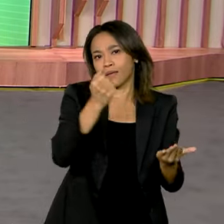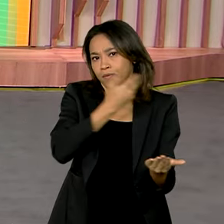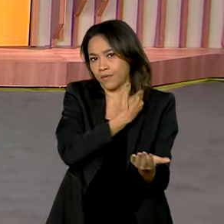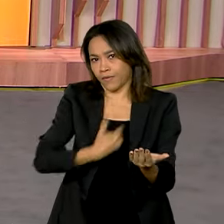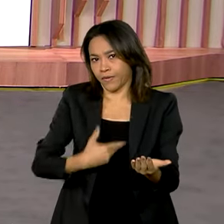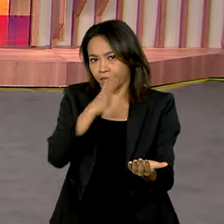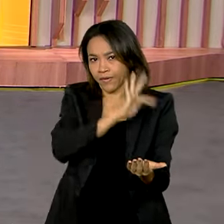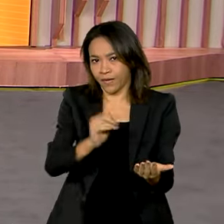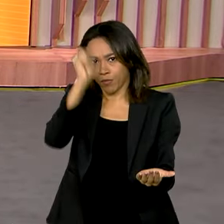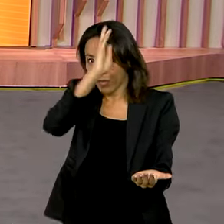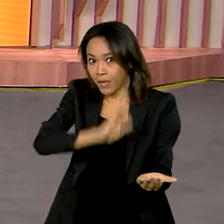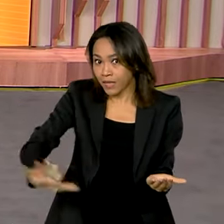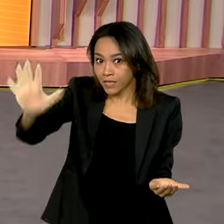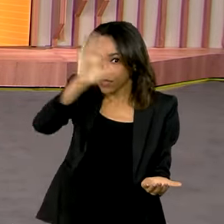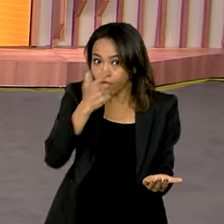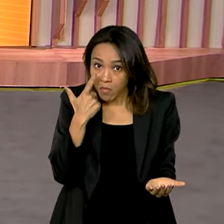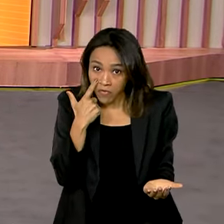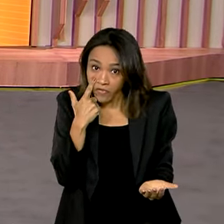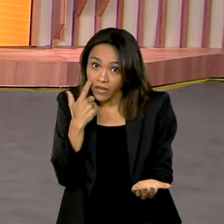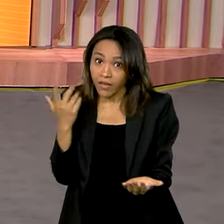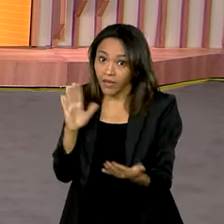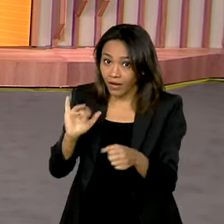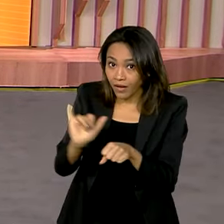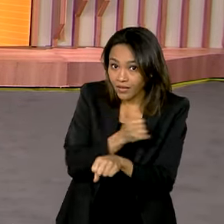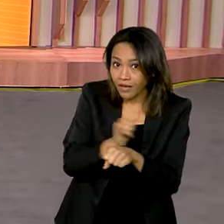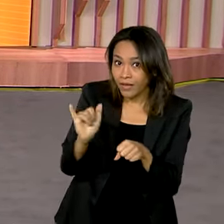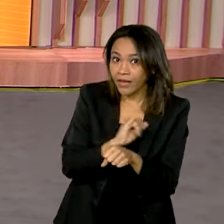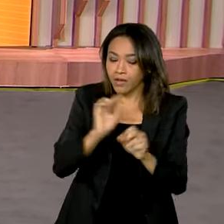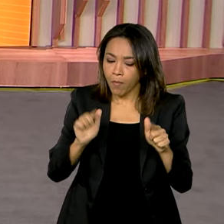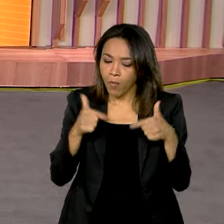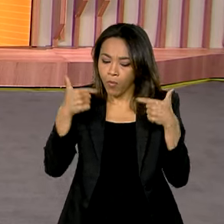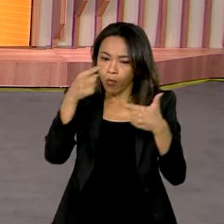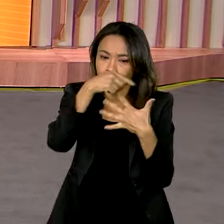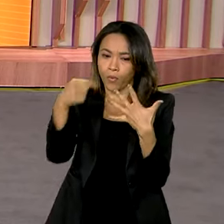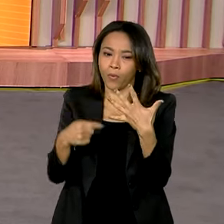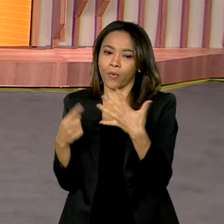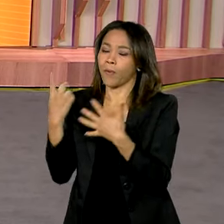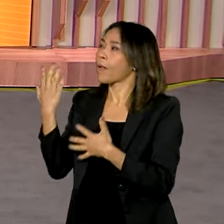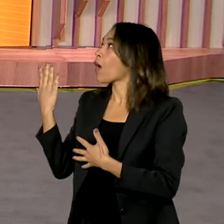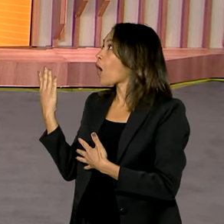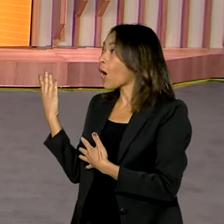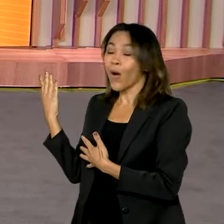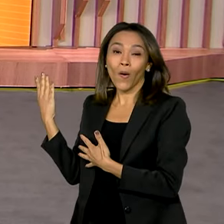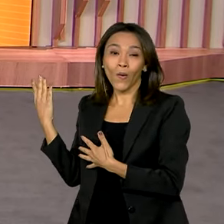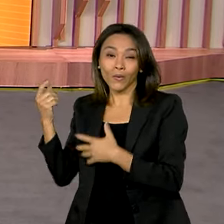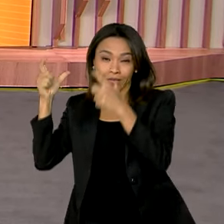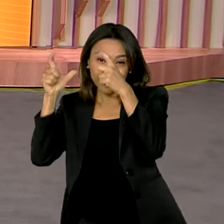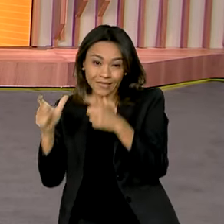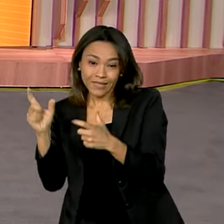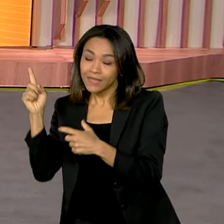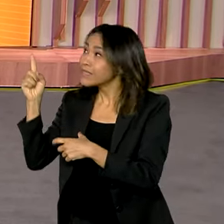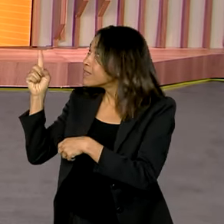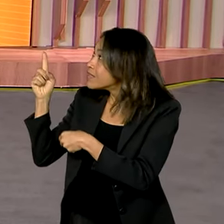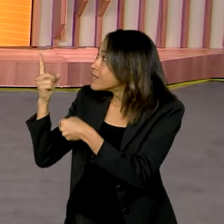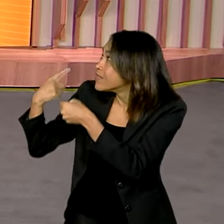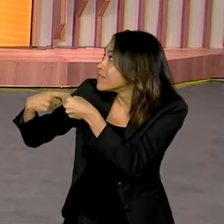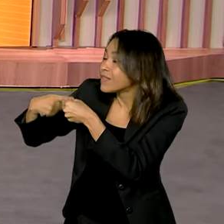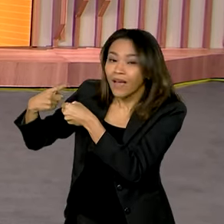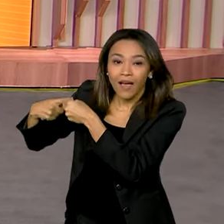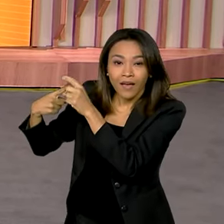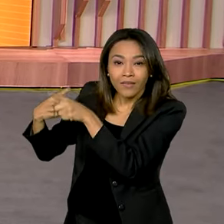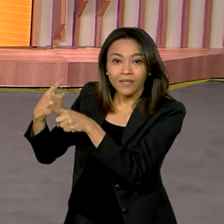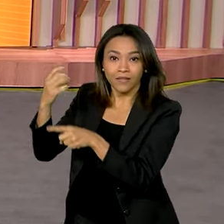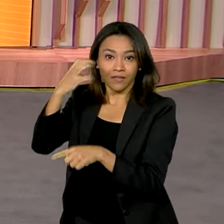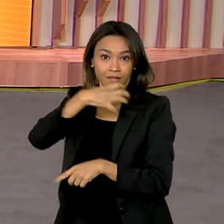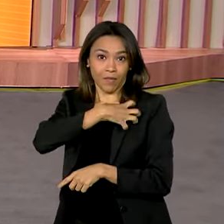Vamos dar uma olhada aqui no telão, as ações, algumas das ações que chegaram até o município de Chiquichique, na Bahia, uma das cidades